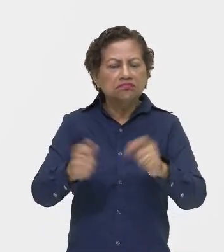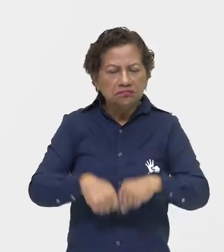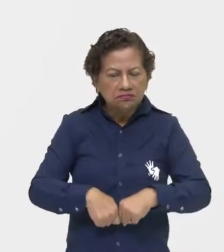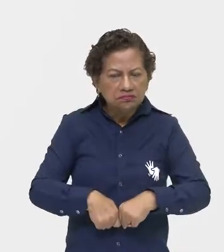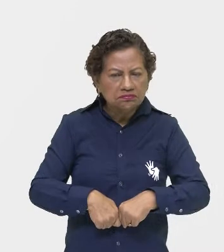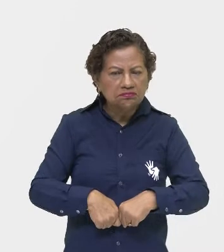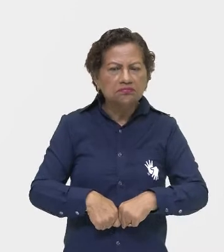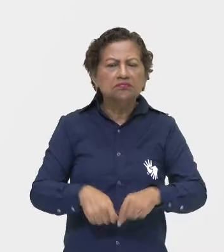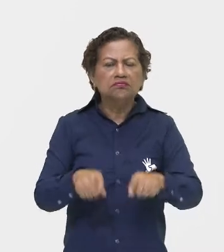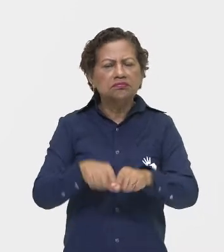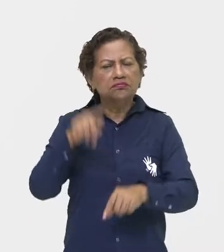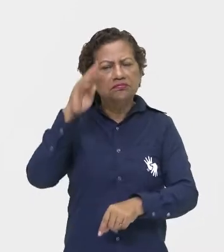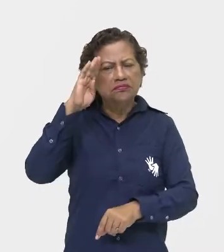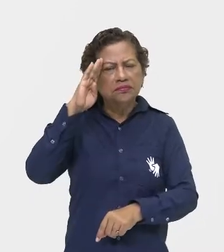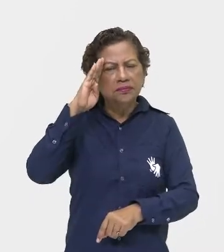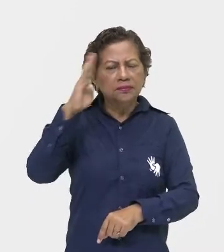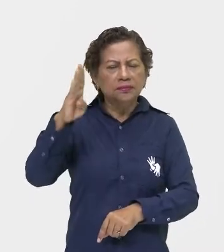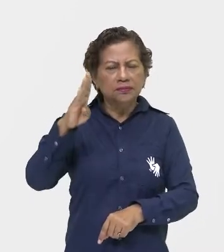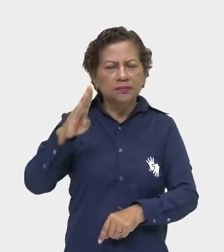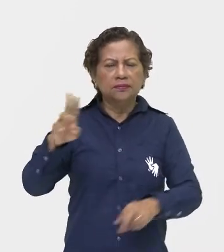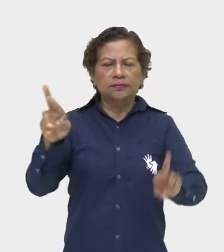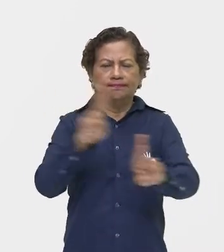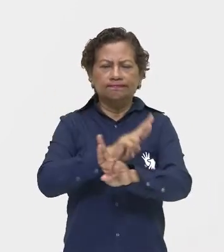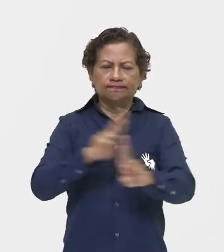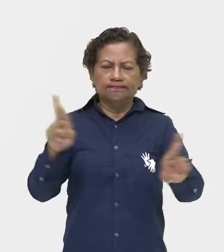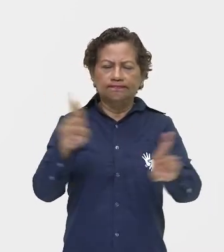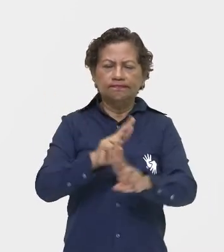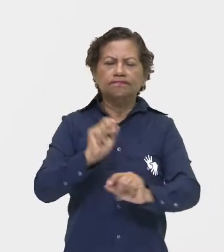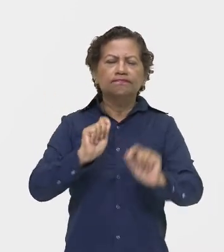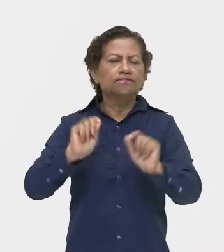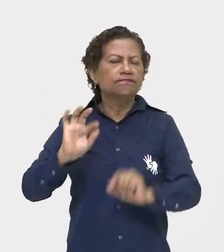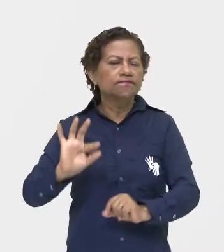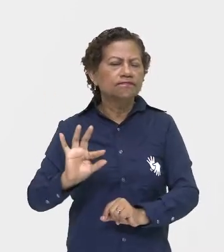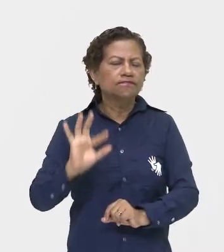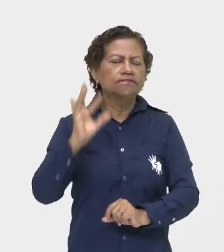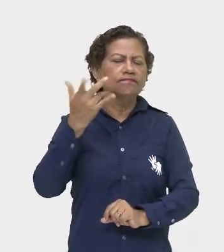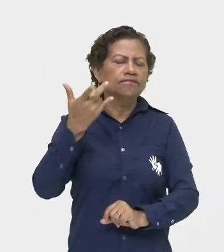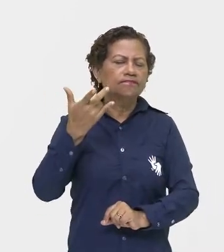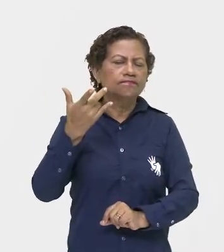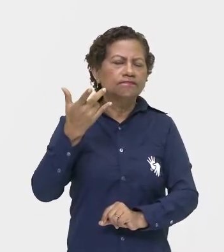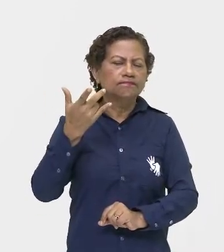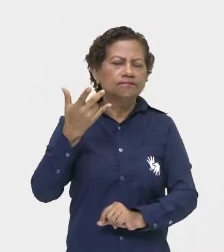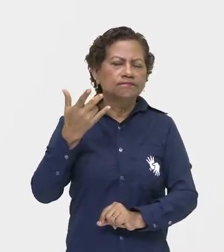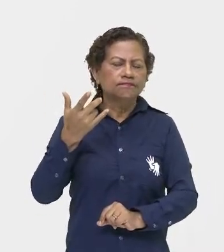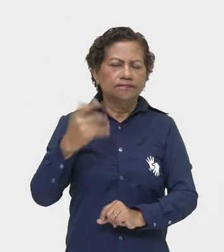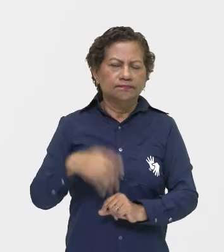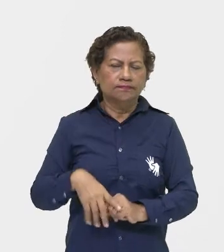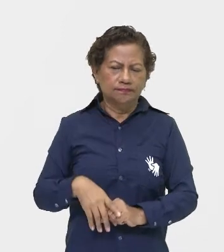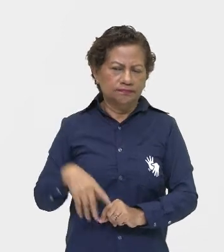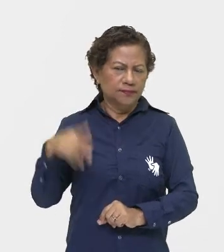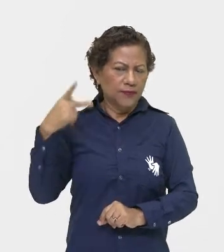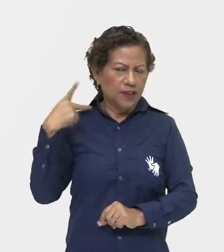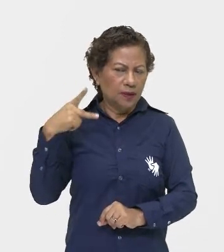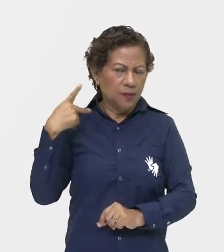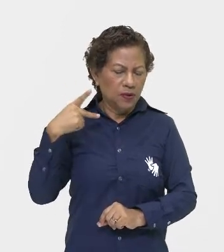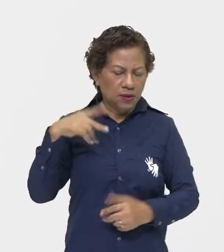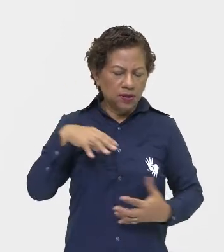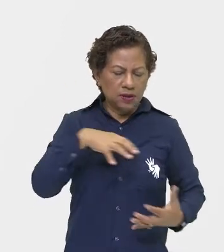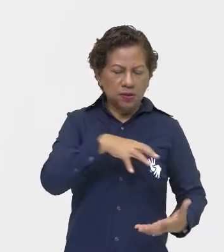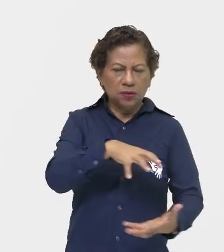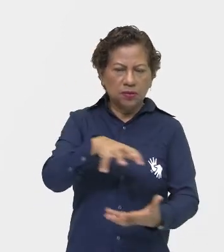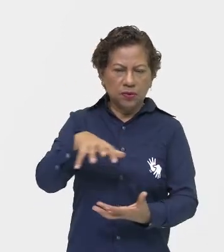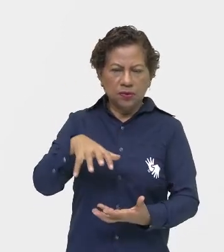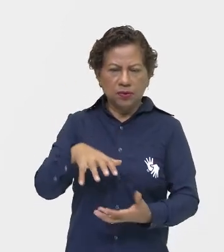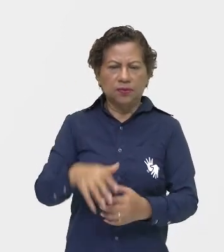Irônico. Principalmente com relação a acontecimentos políticos do mundo. Então, nesse